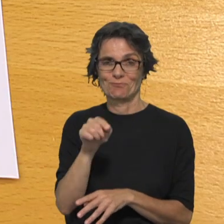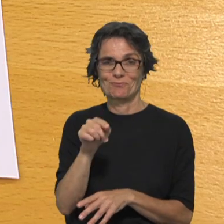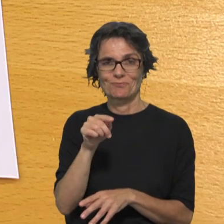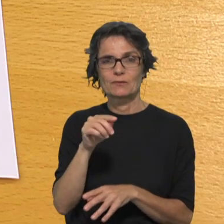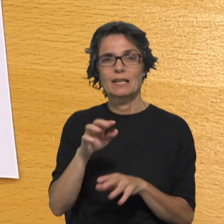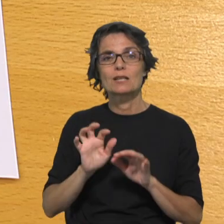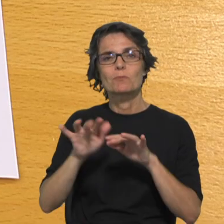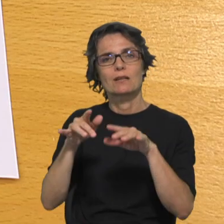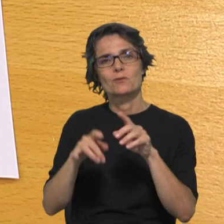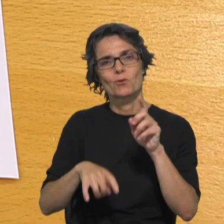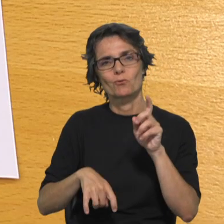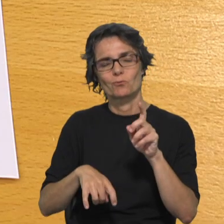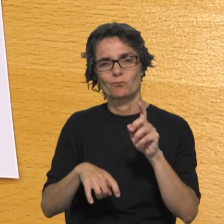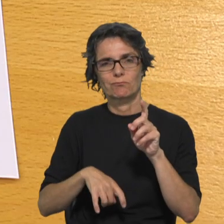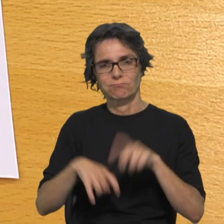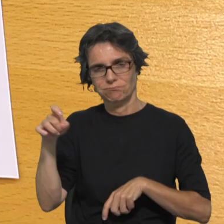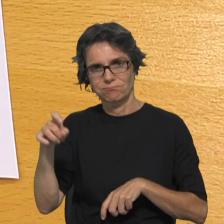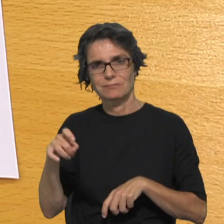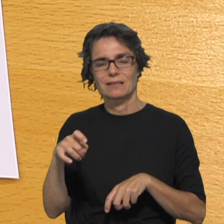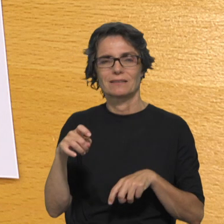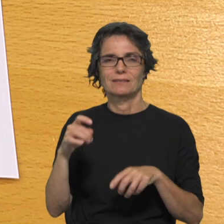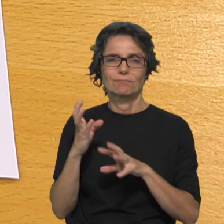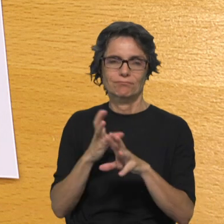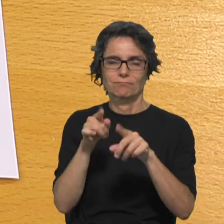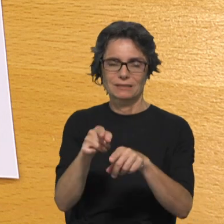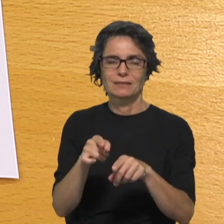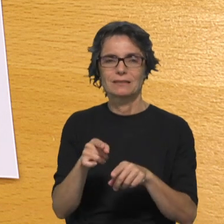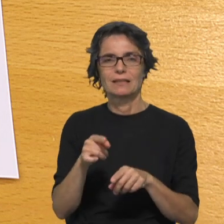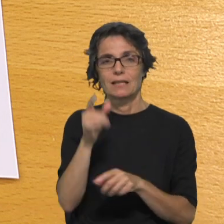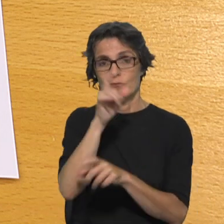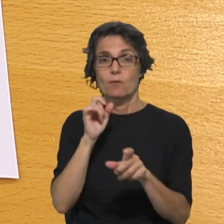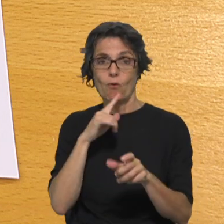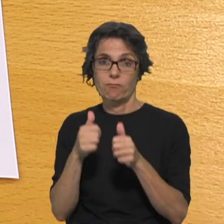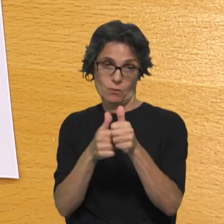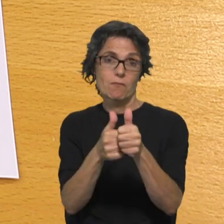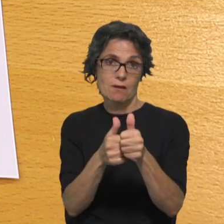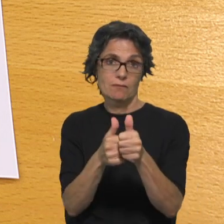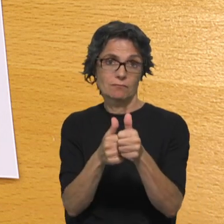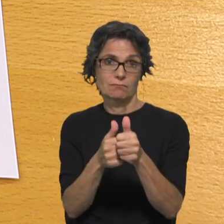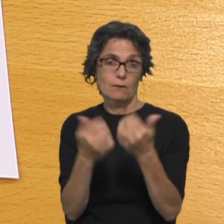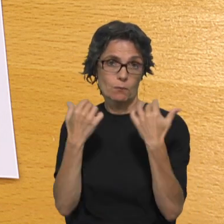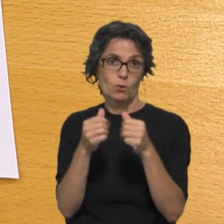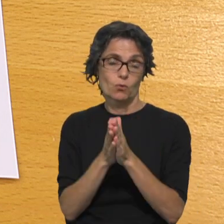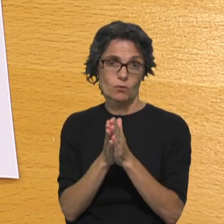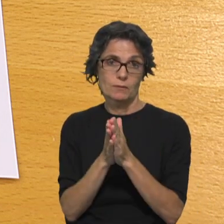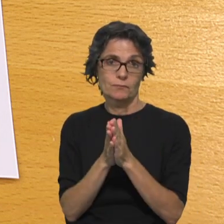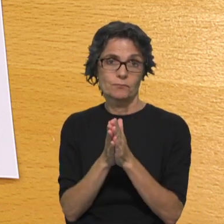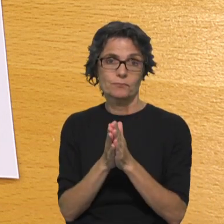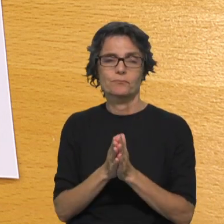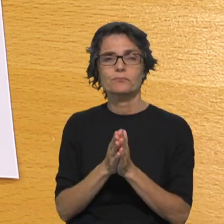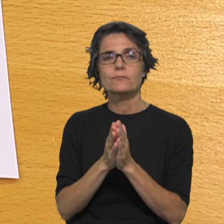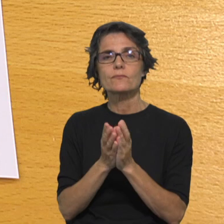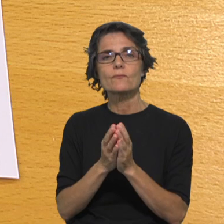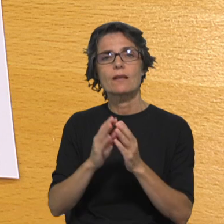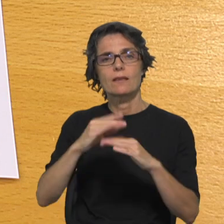pessoas que nos acompanham habitualmente podem acompanhar tudo por ali, pela nossa página,